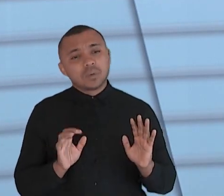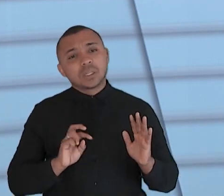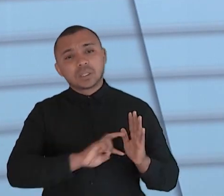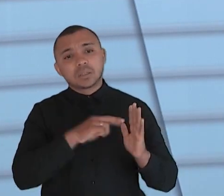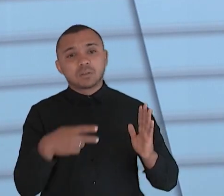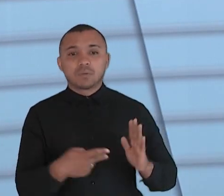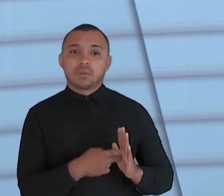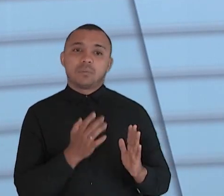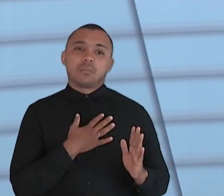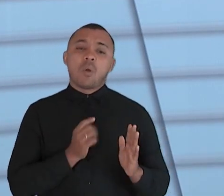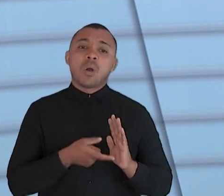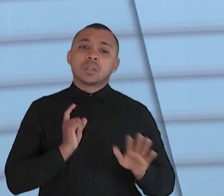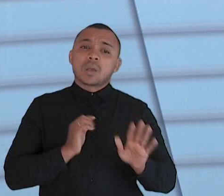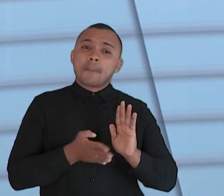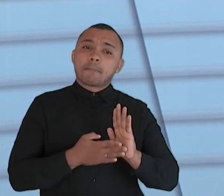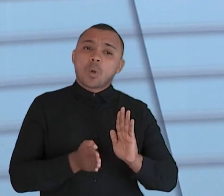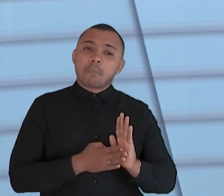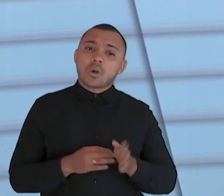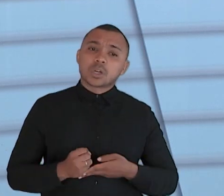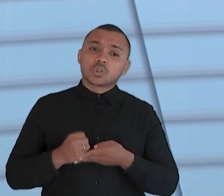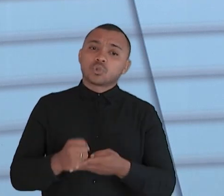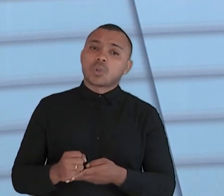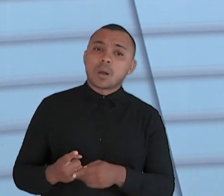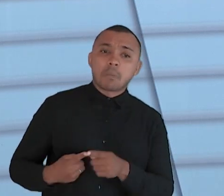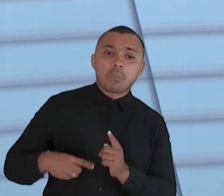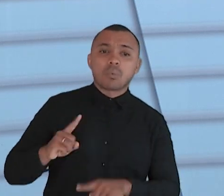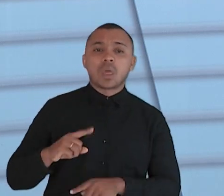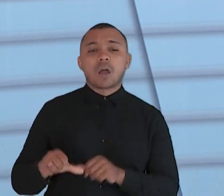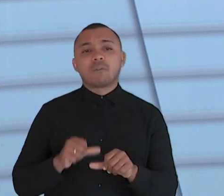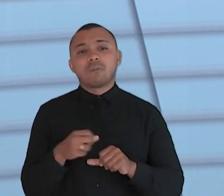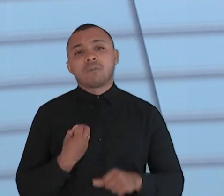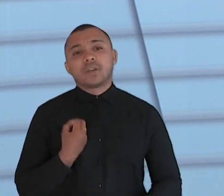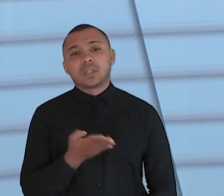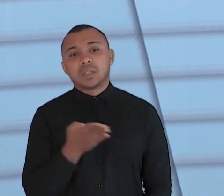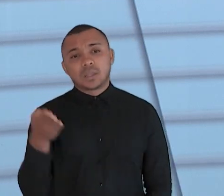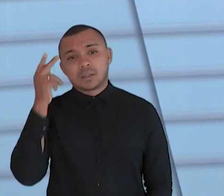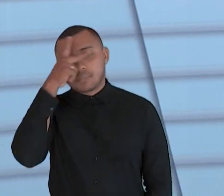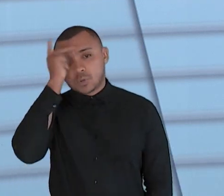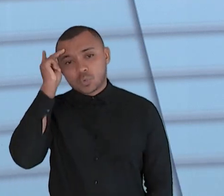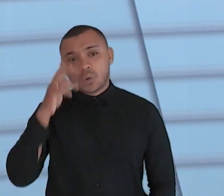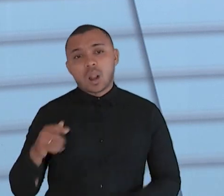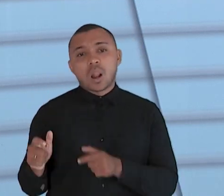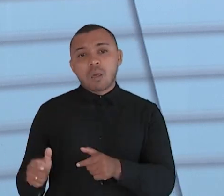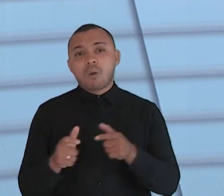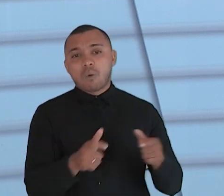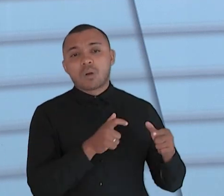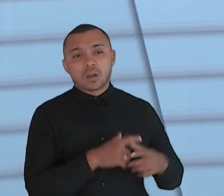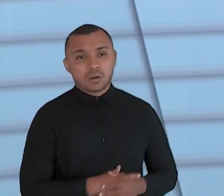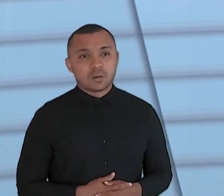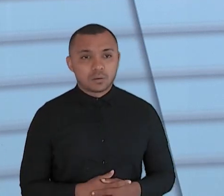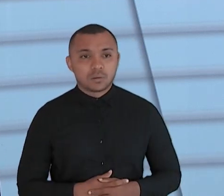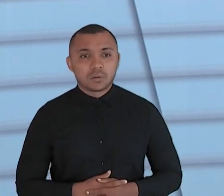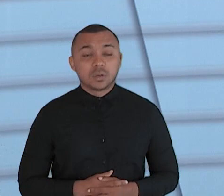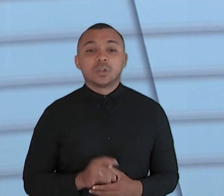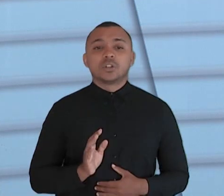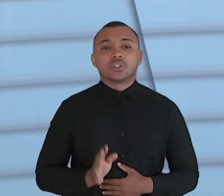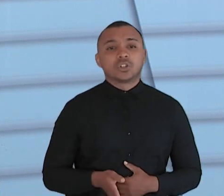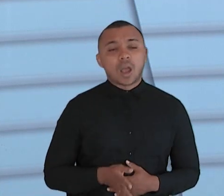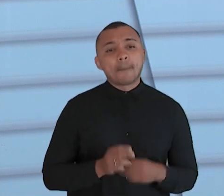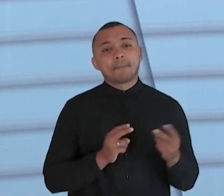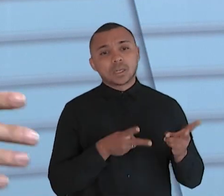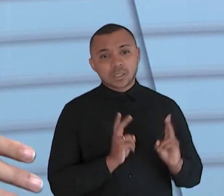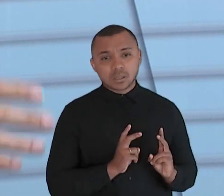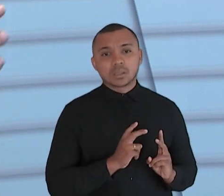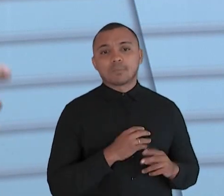que é melhorar e transformar a vida dessas pessoas que moram nessas comunidades então eu tenho visto muito avanço